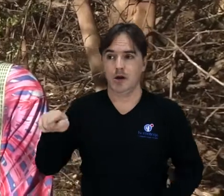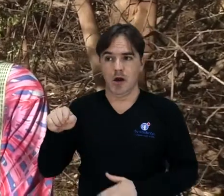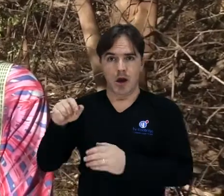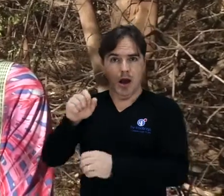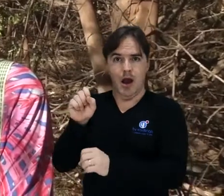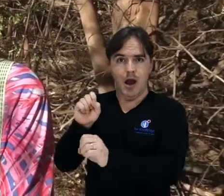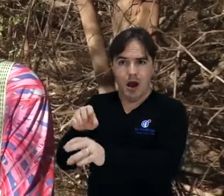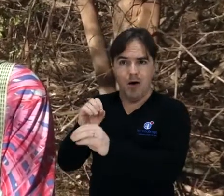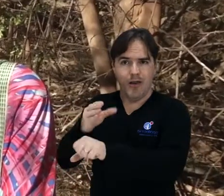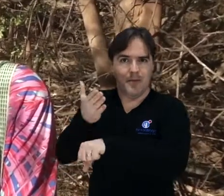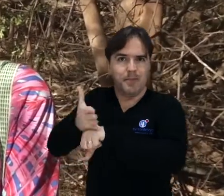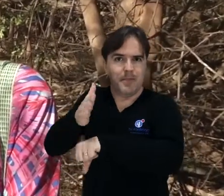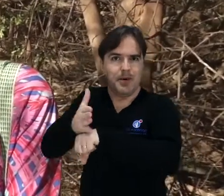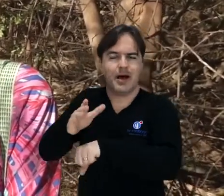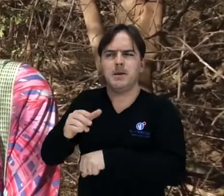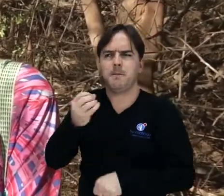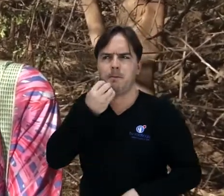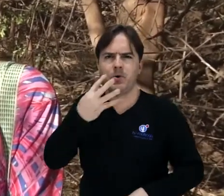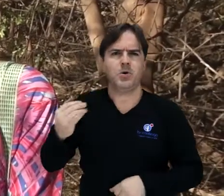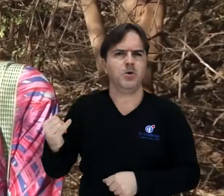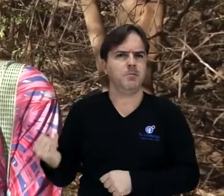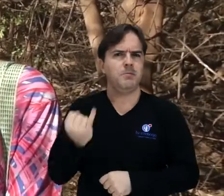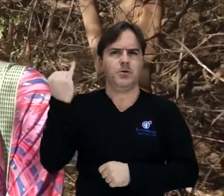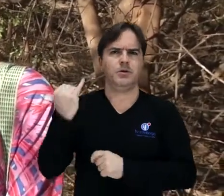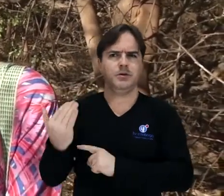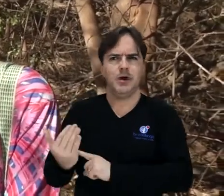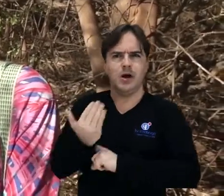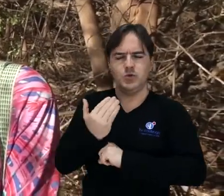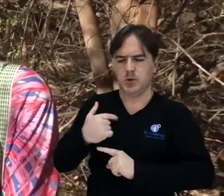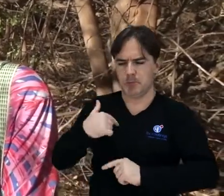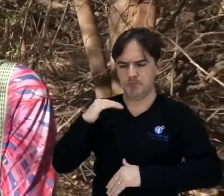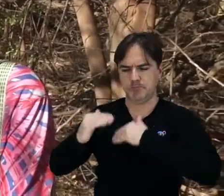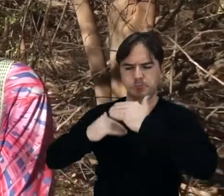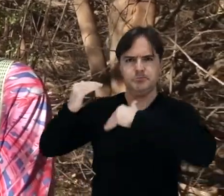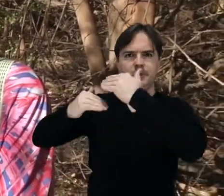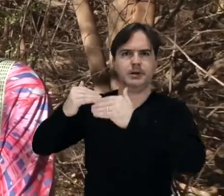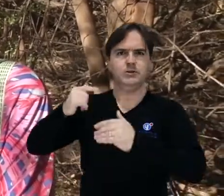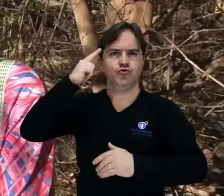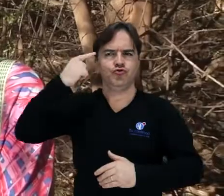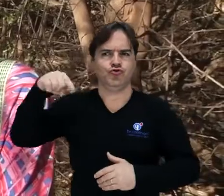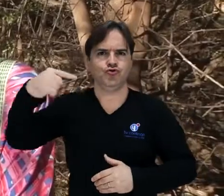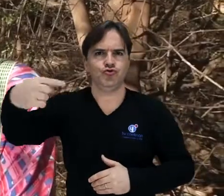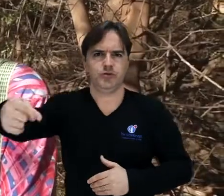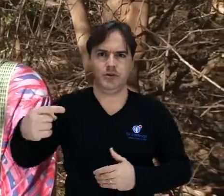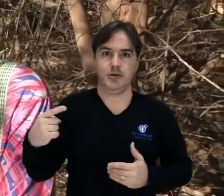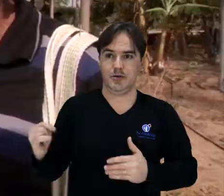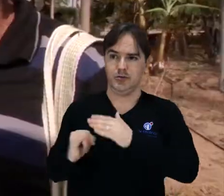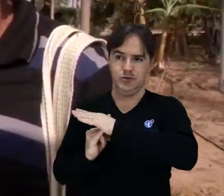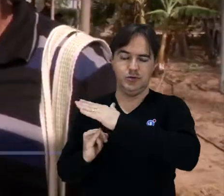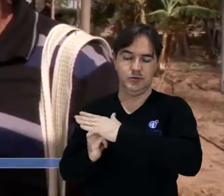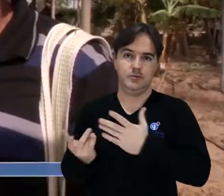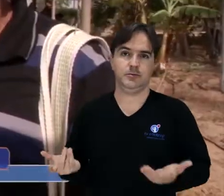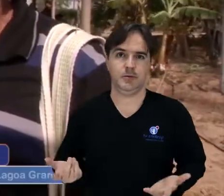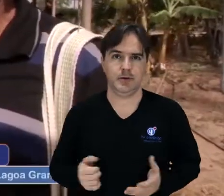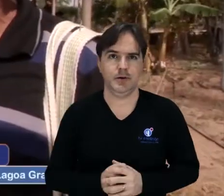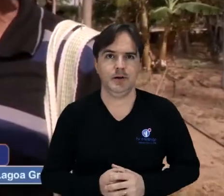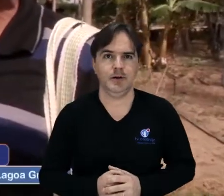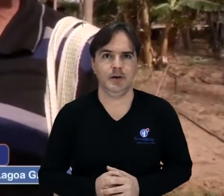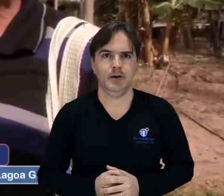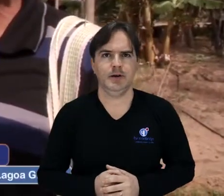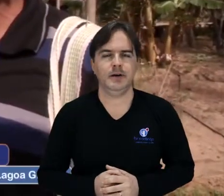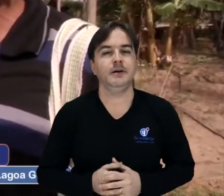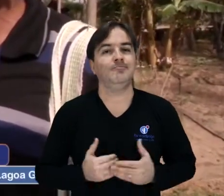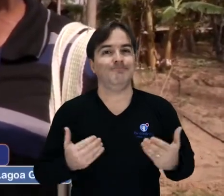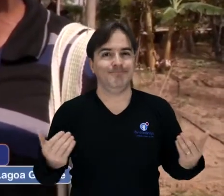ser muito útil para a nossa formação e para o nosso desenvolvimento do trabalho no dia a dia, nas nossas instituições. É de grande